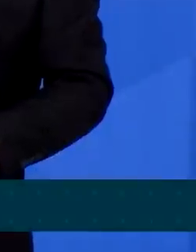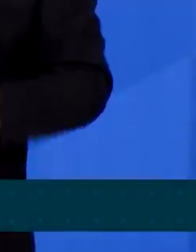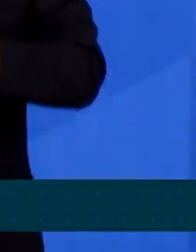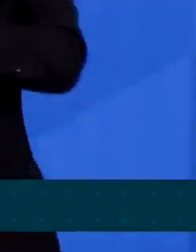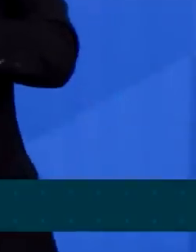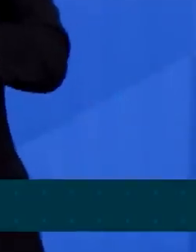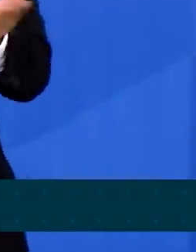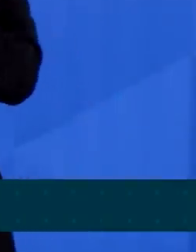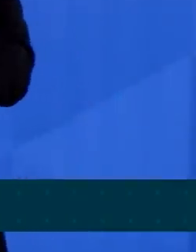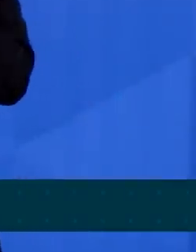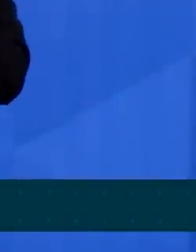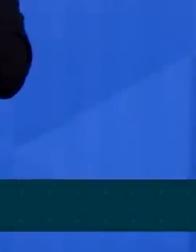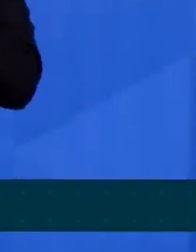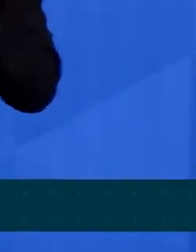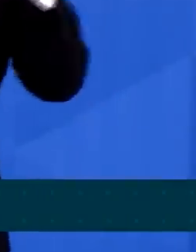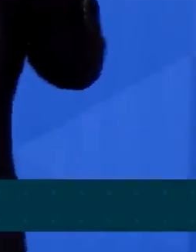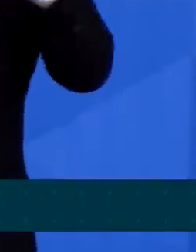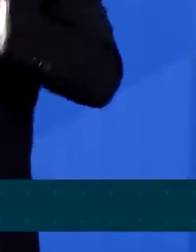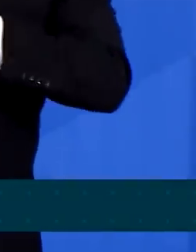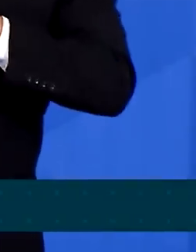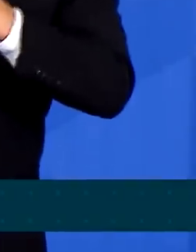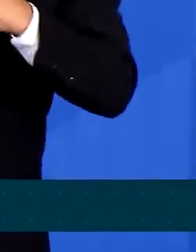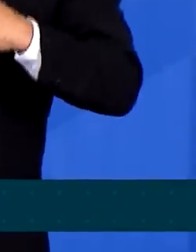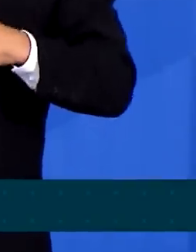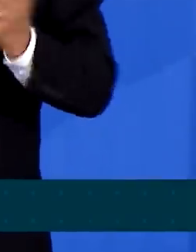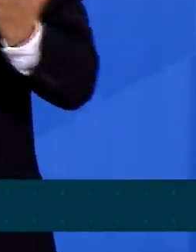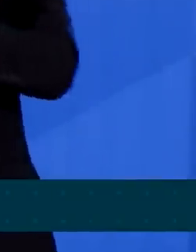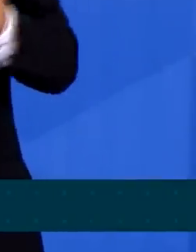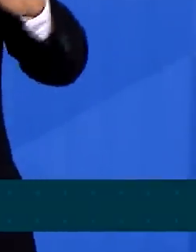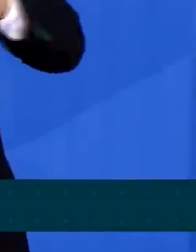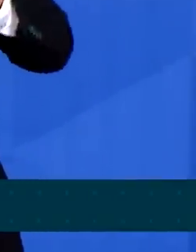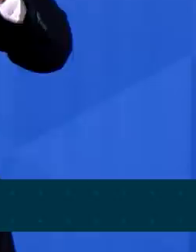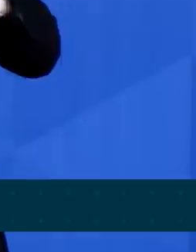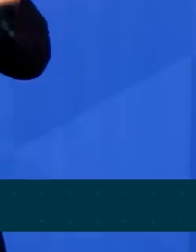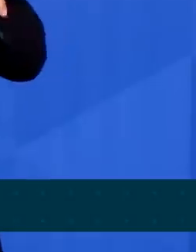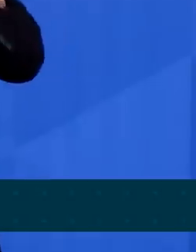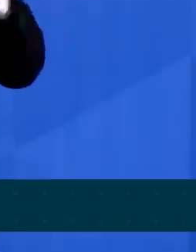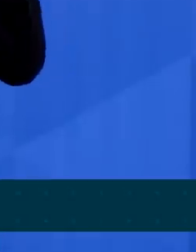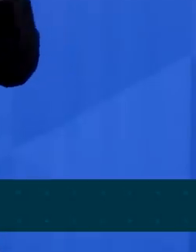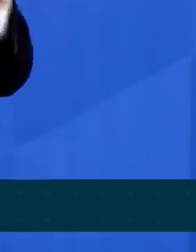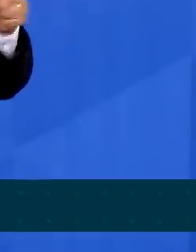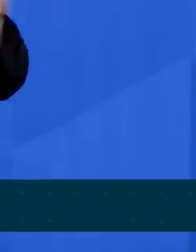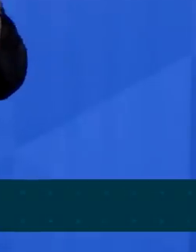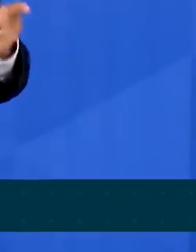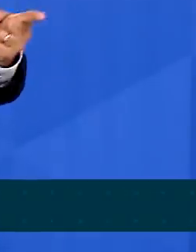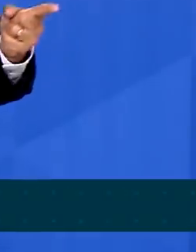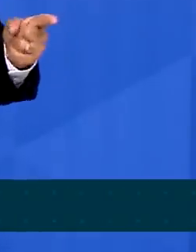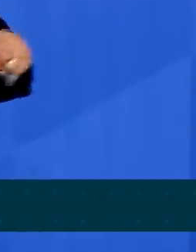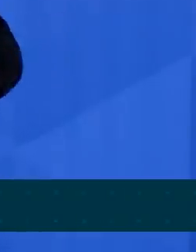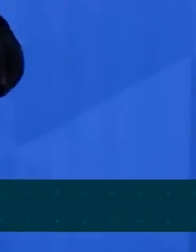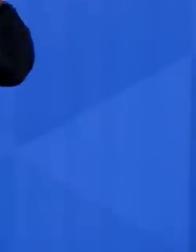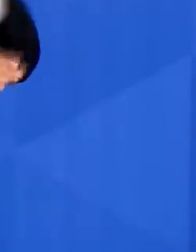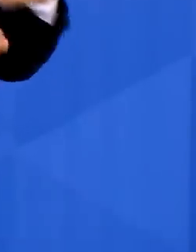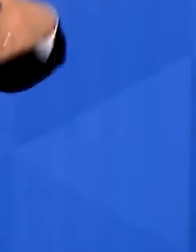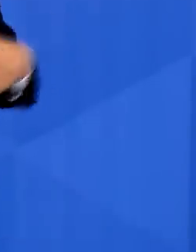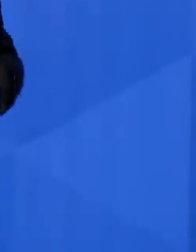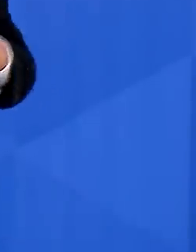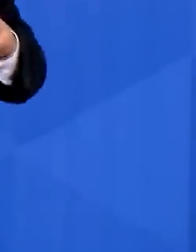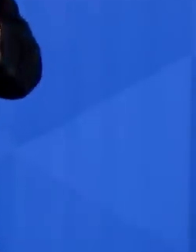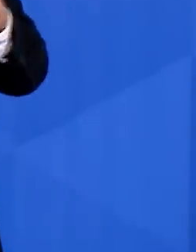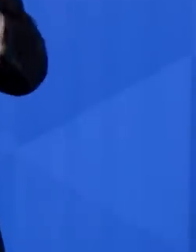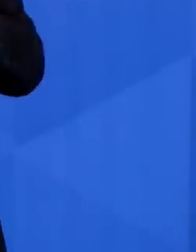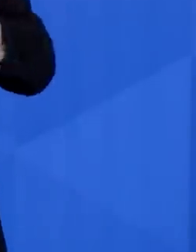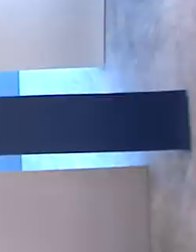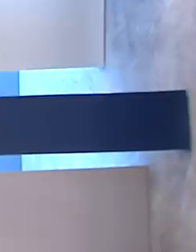para os grandes. Muitas cooperativas da agricultura familiar estão sendo beneficiadas na área das finanças